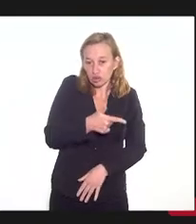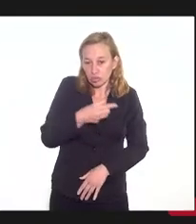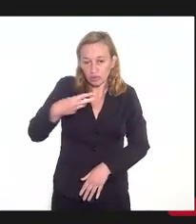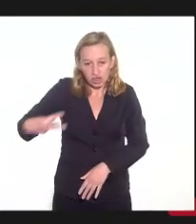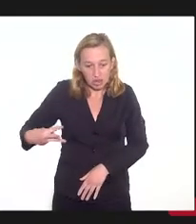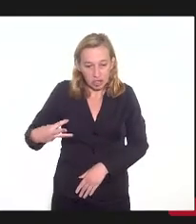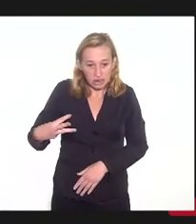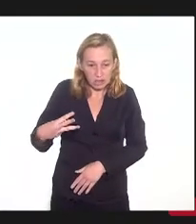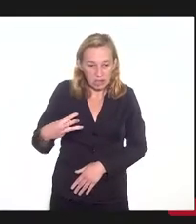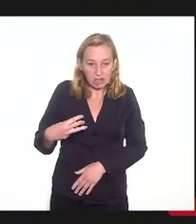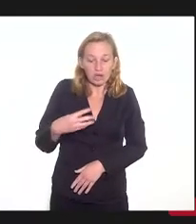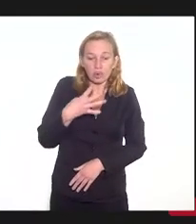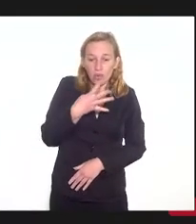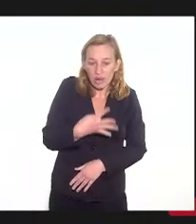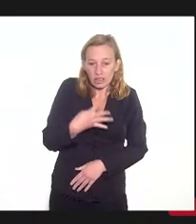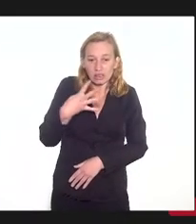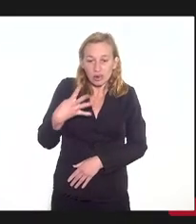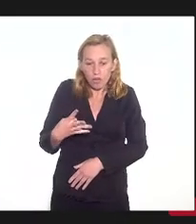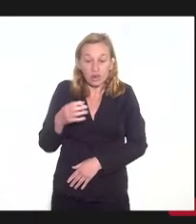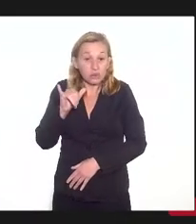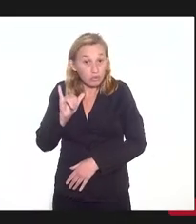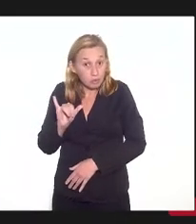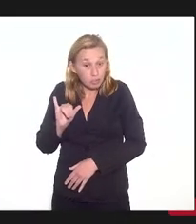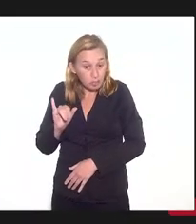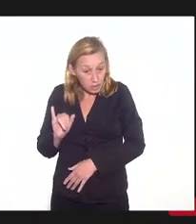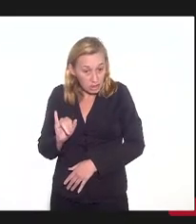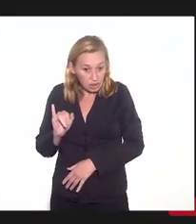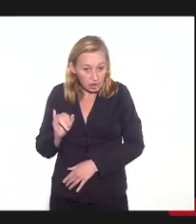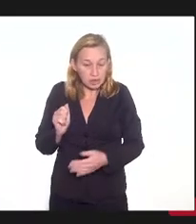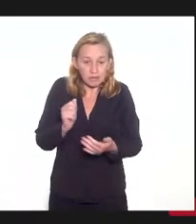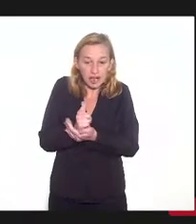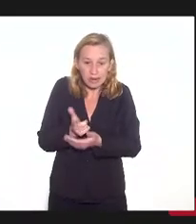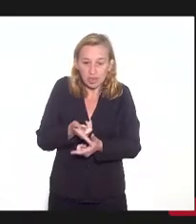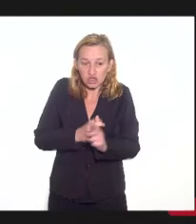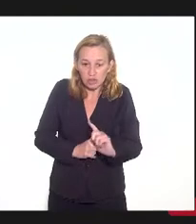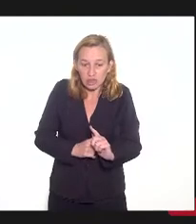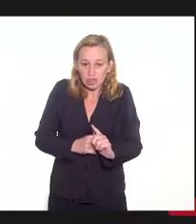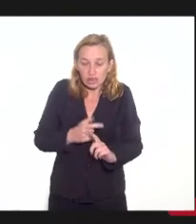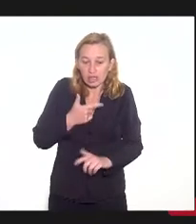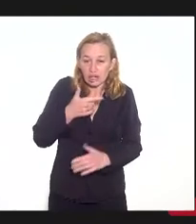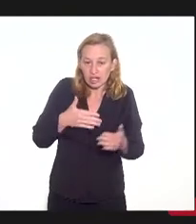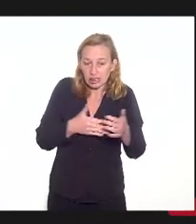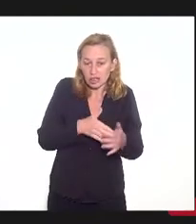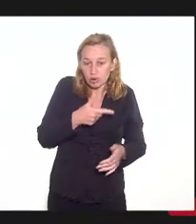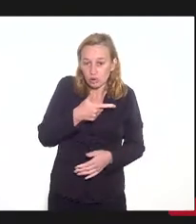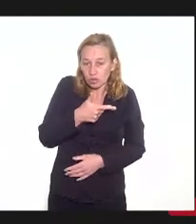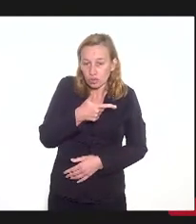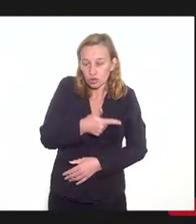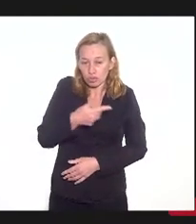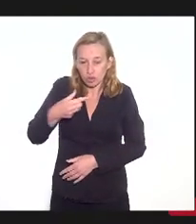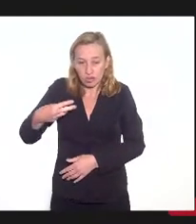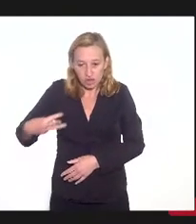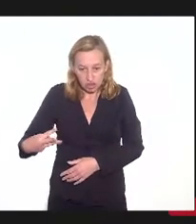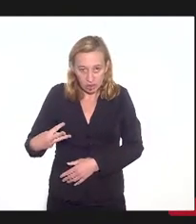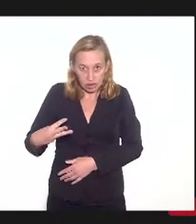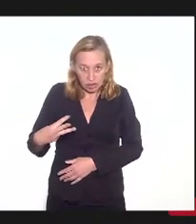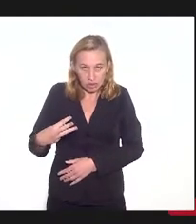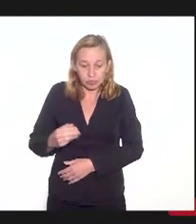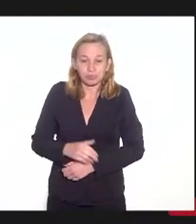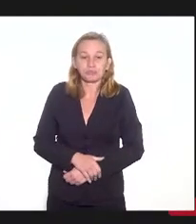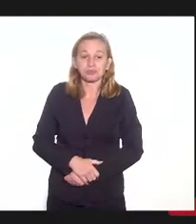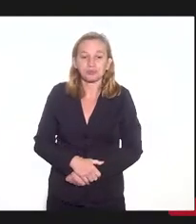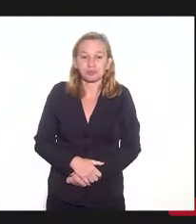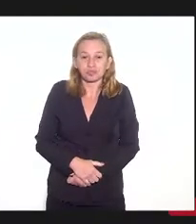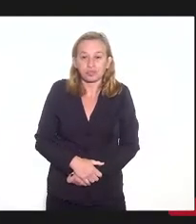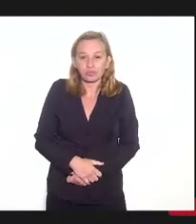então aqui dá 44 bi de pagamento de dívida até 2023. Então, percebam?